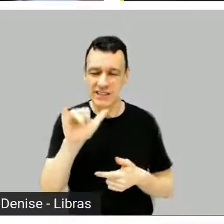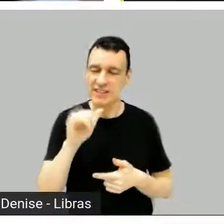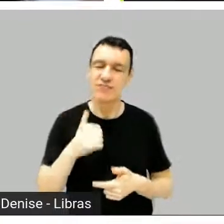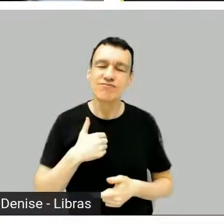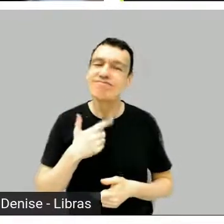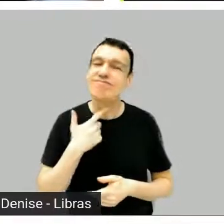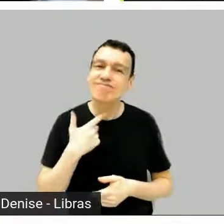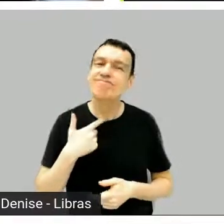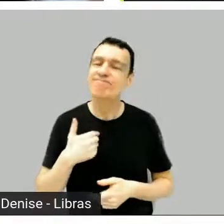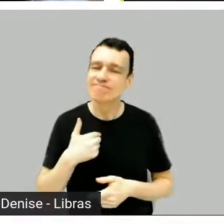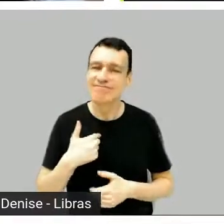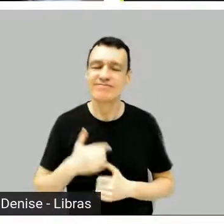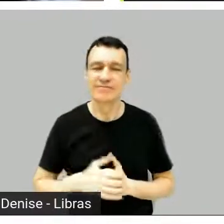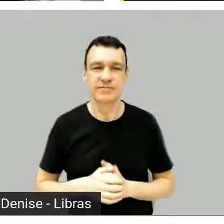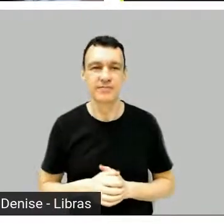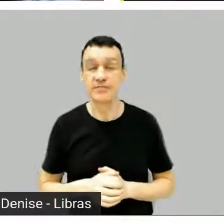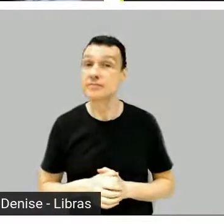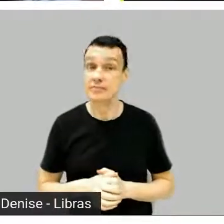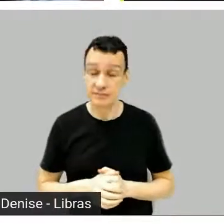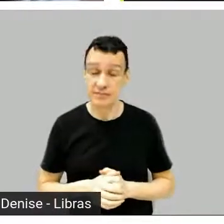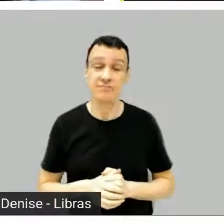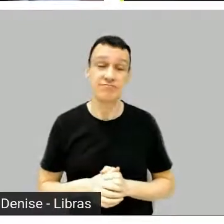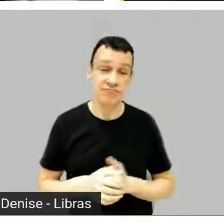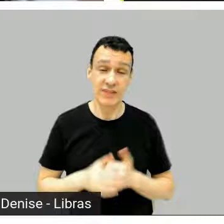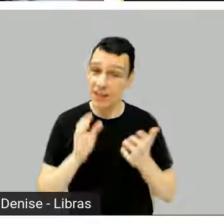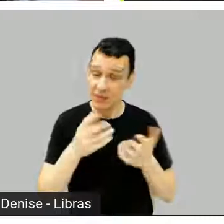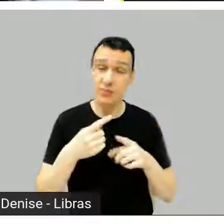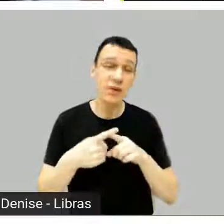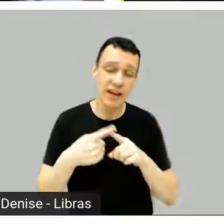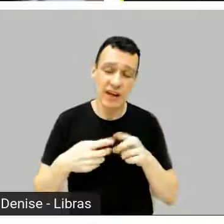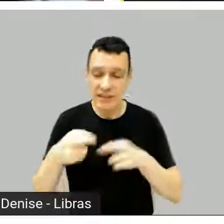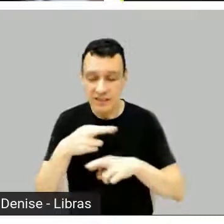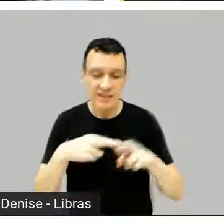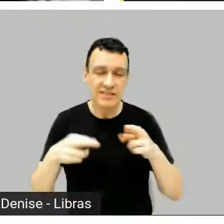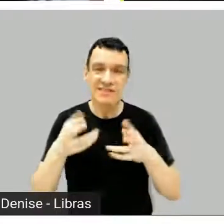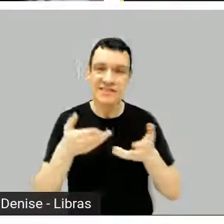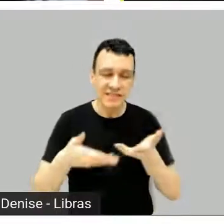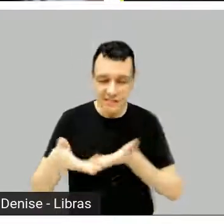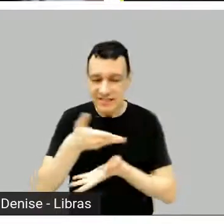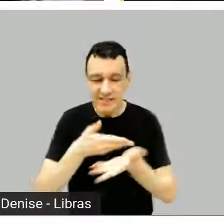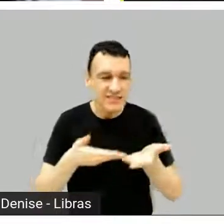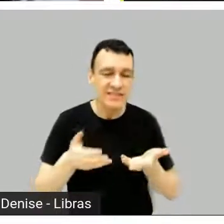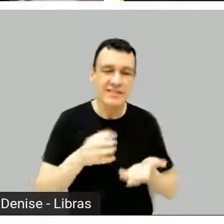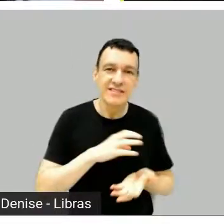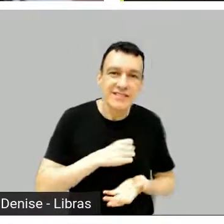né? Relacionamento, né, que você falou com o Chega Lúcio. É, é tipo as coisas que conheço do mundo.